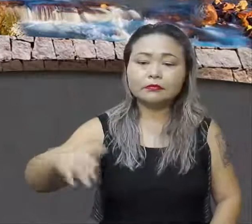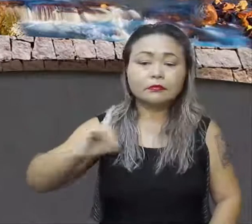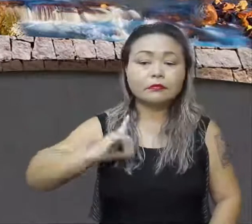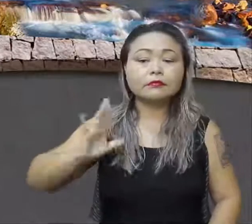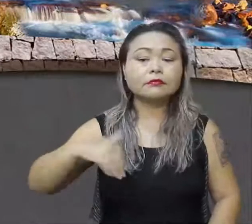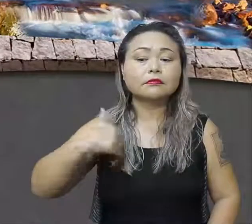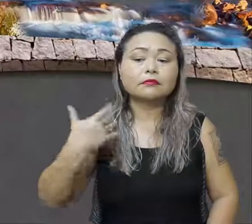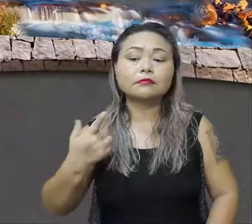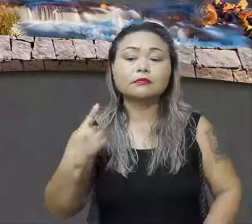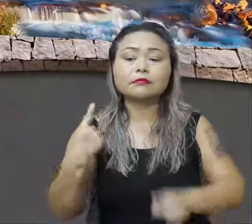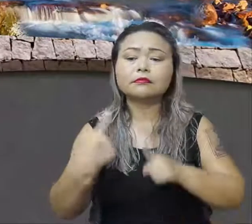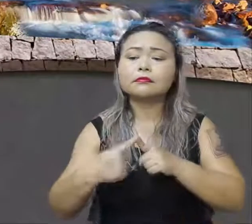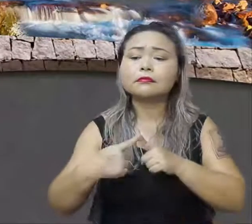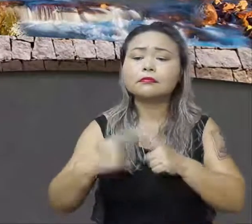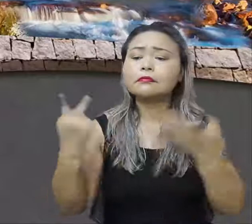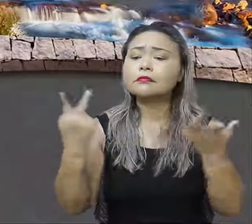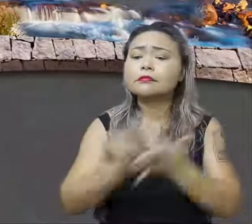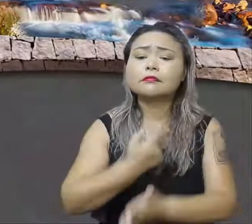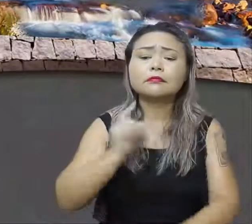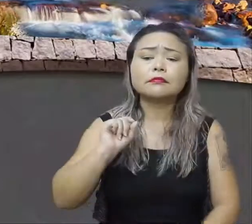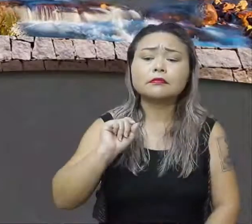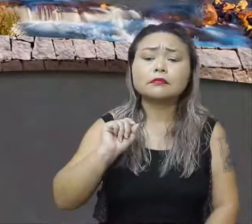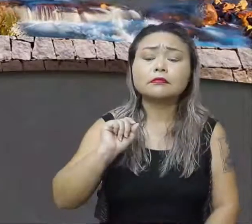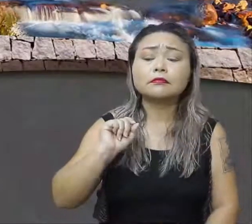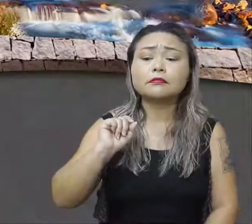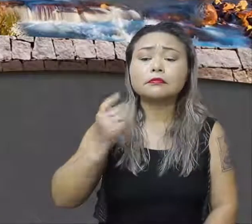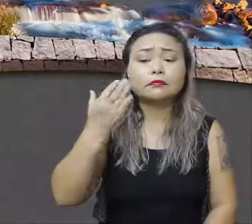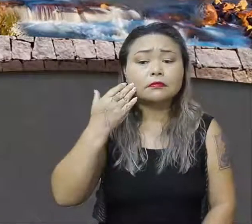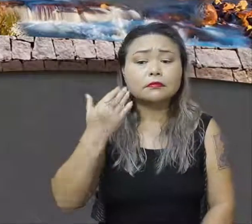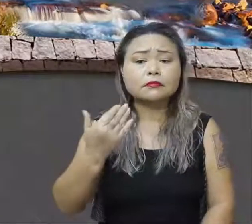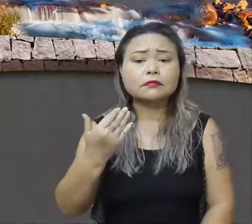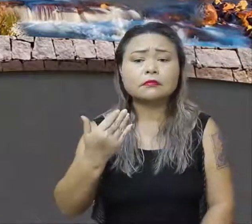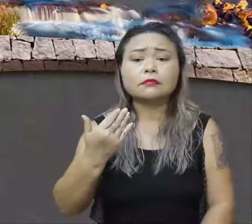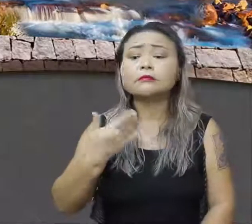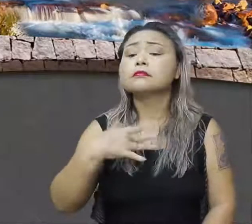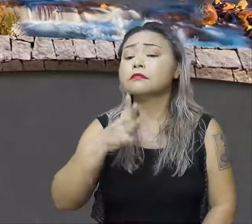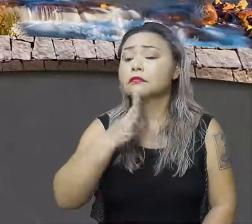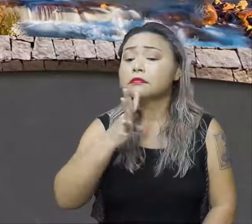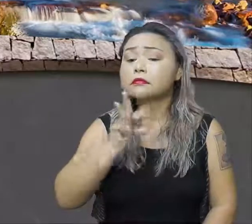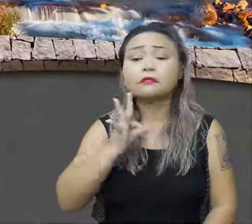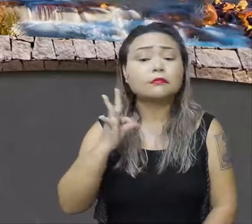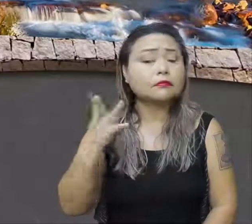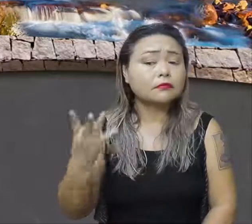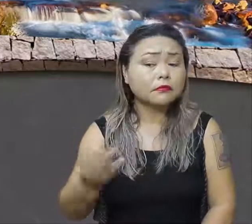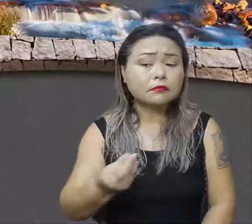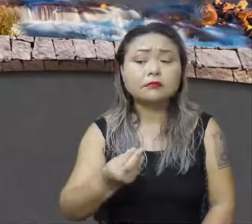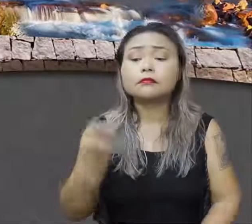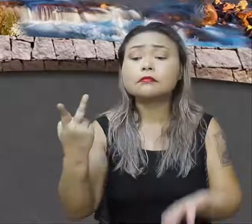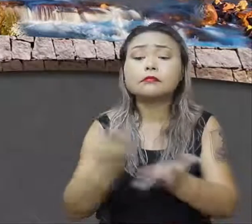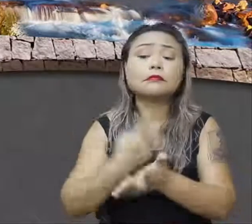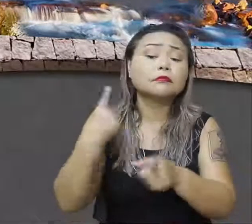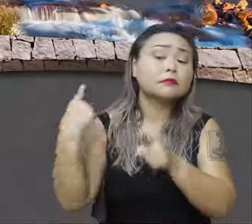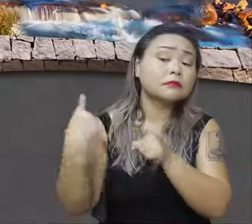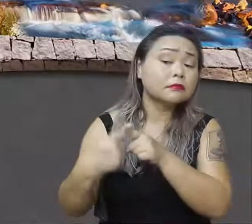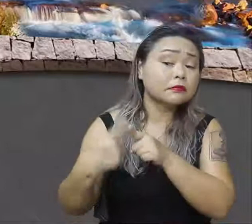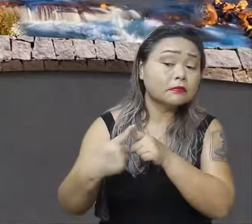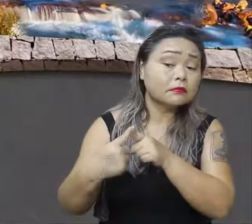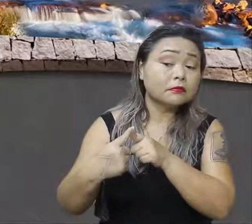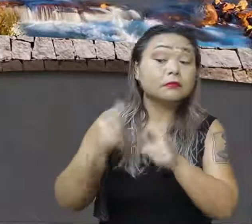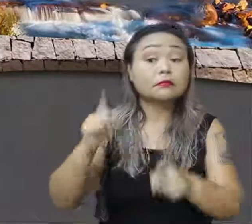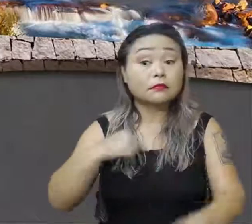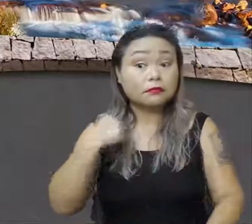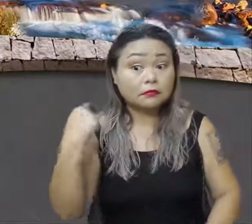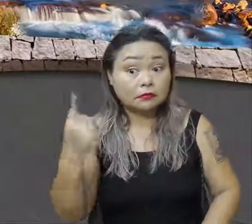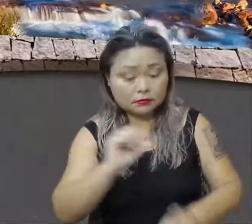provocado por causa de um fato muito conhecido por todos nós. nós